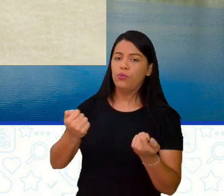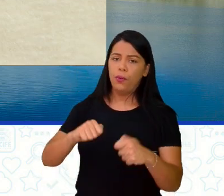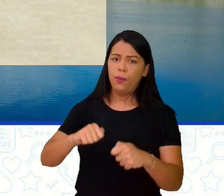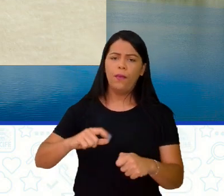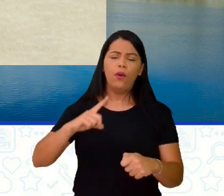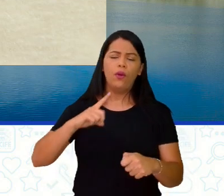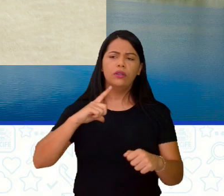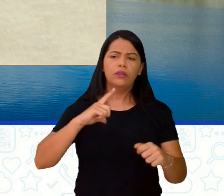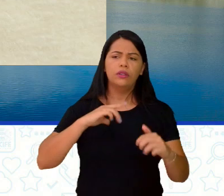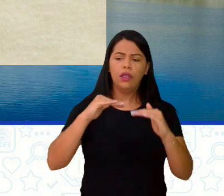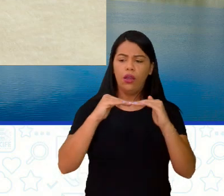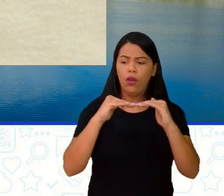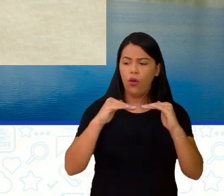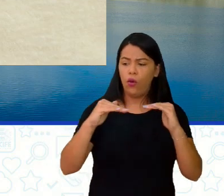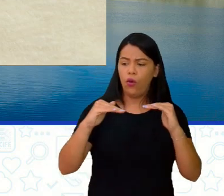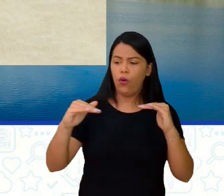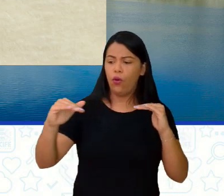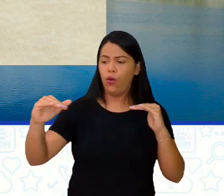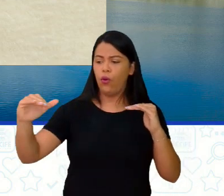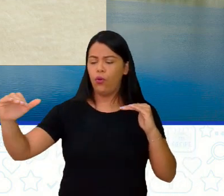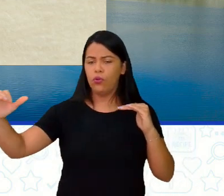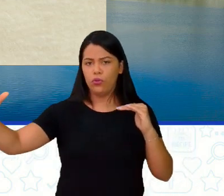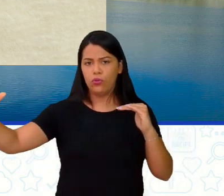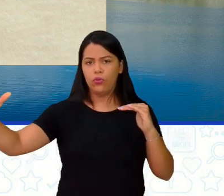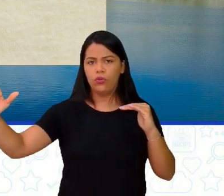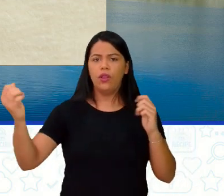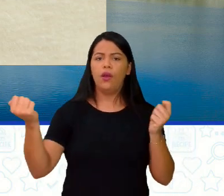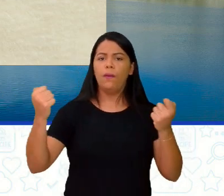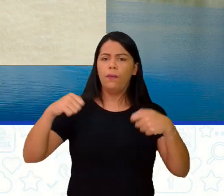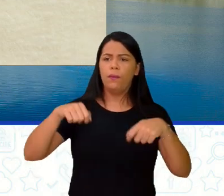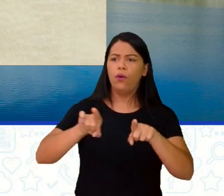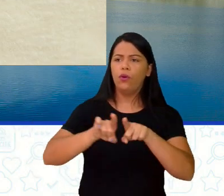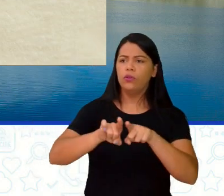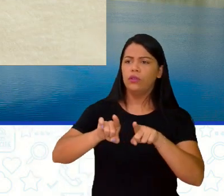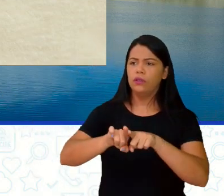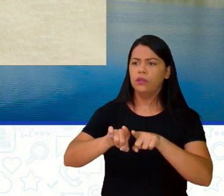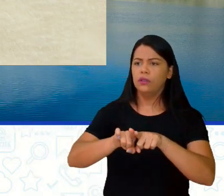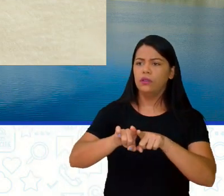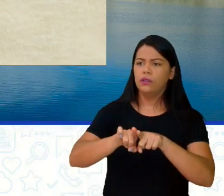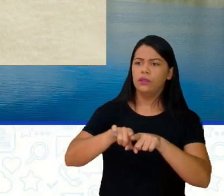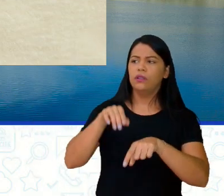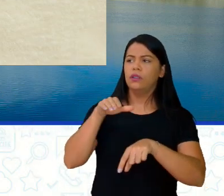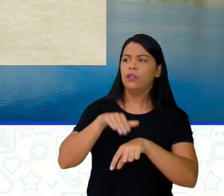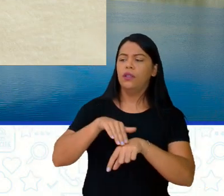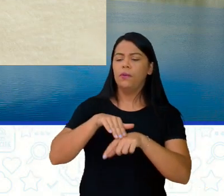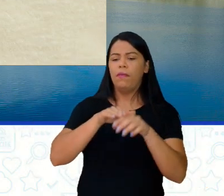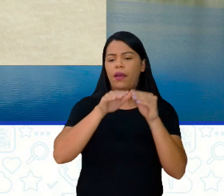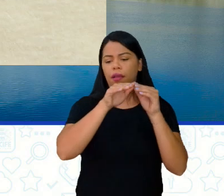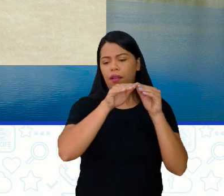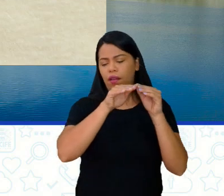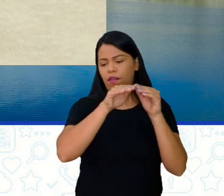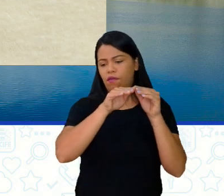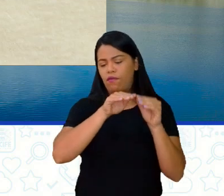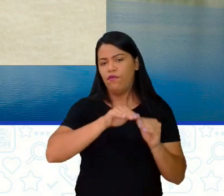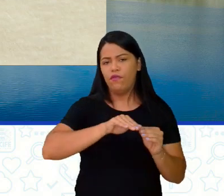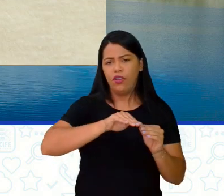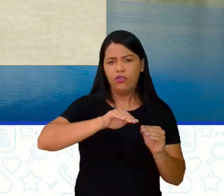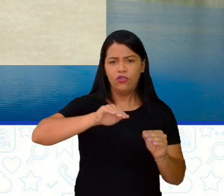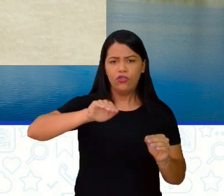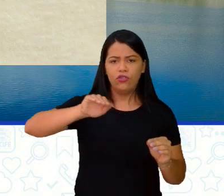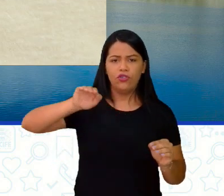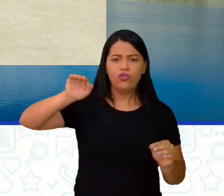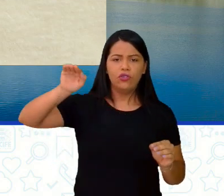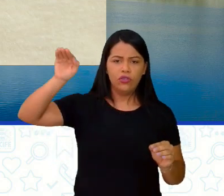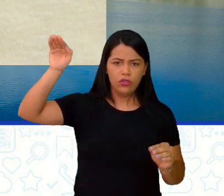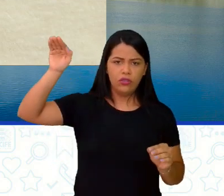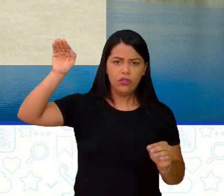que a gente chama de orogênesis, ou aquele tectonismo mais vertical, que a gente também chama